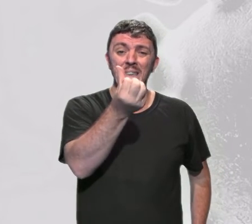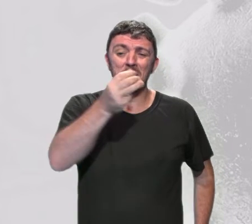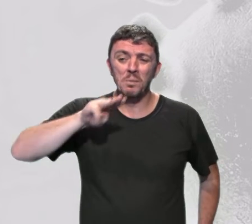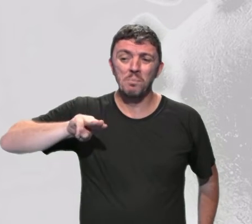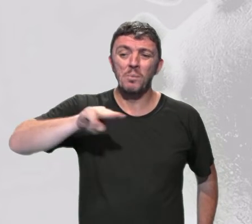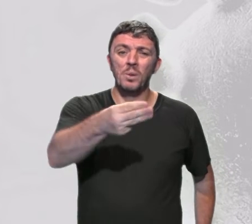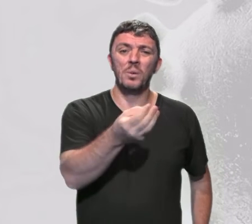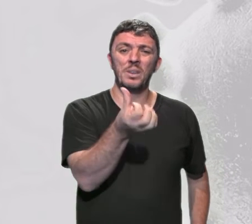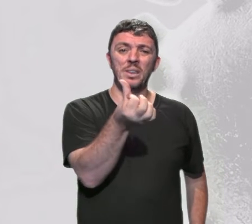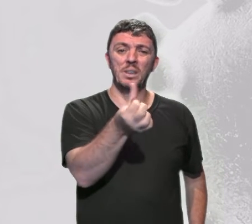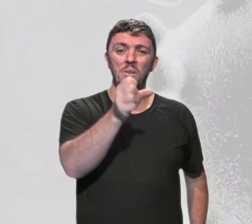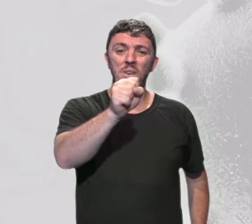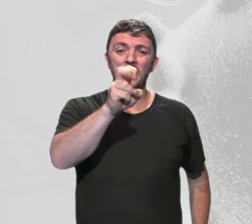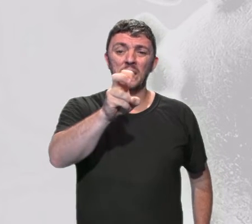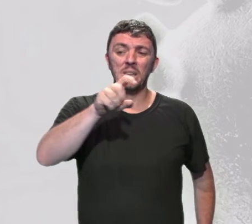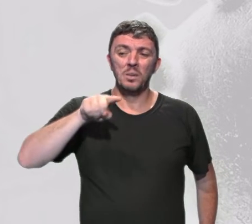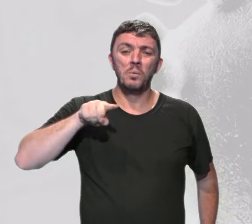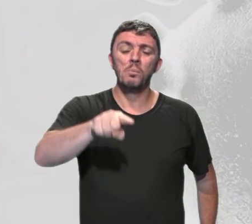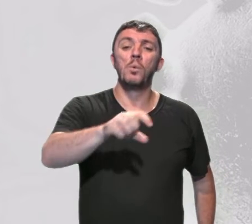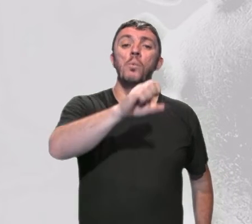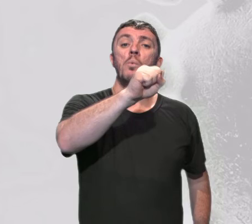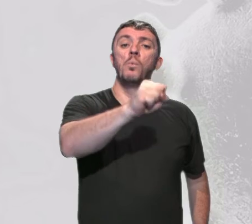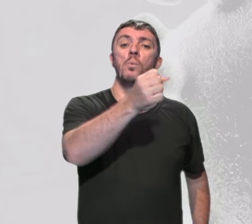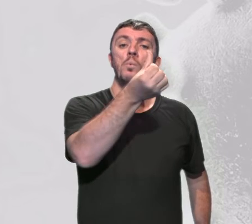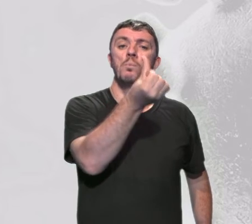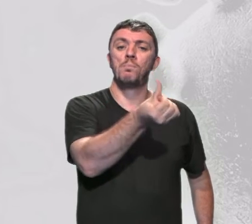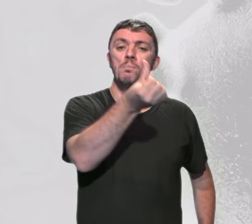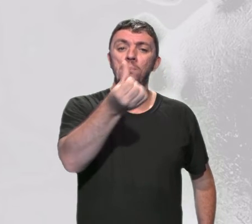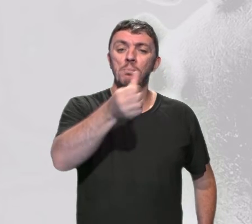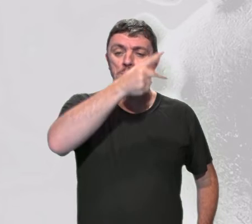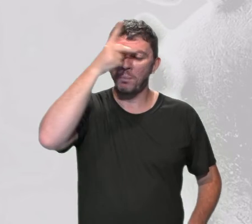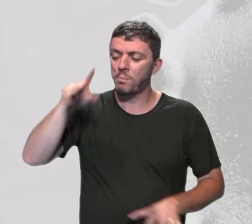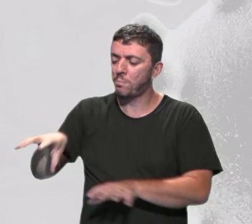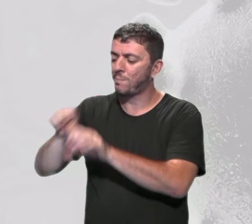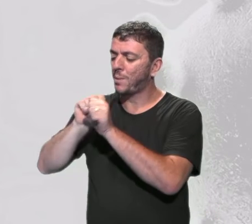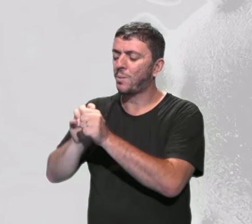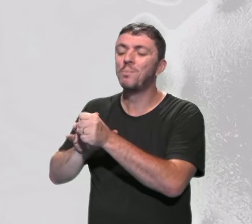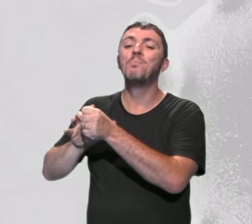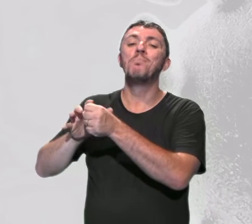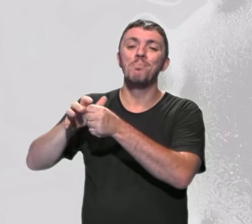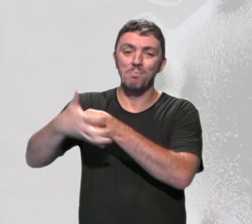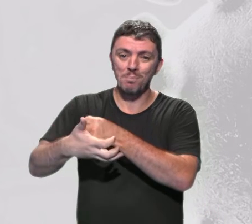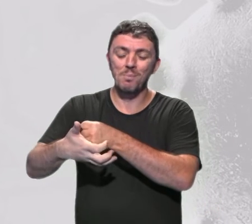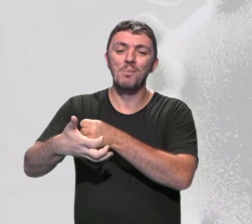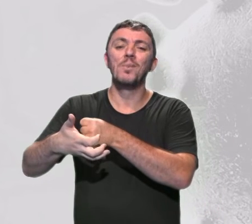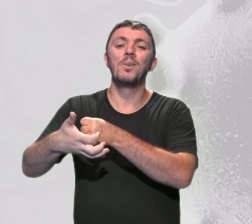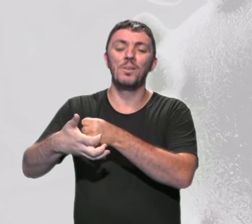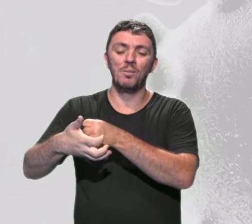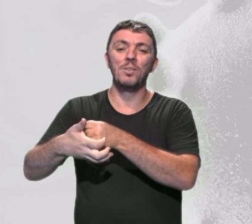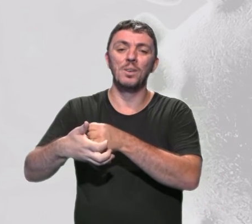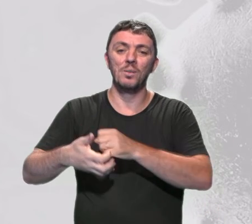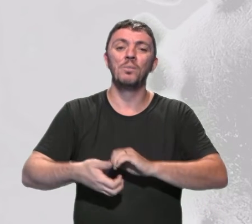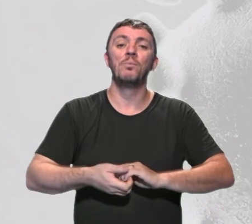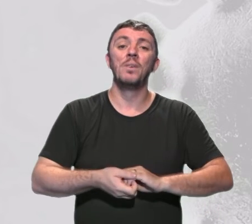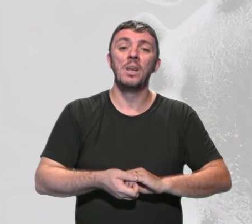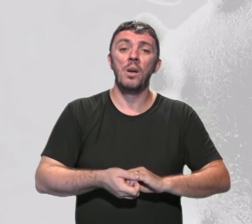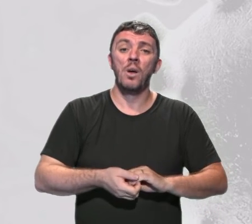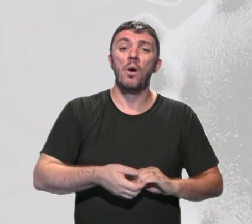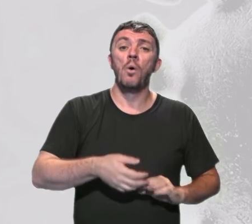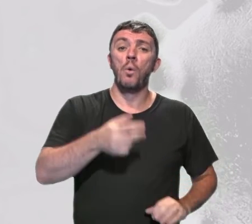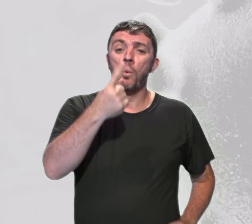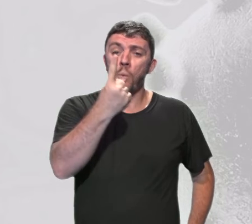.685.866 casos de coronavírus,